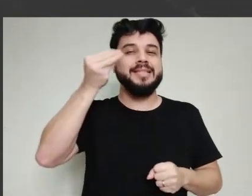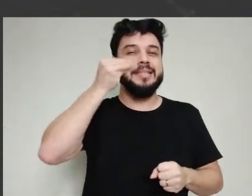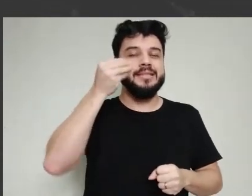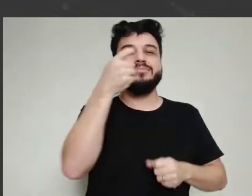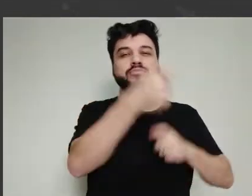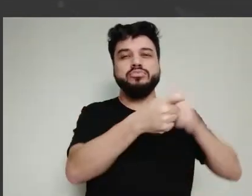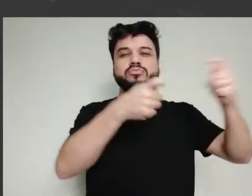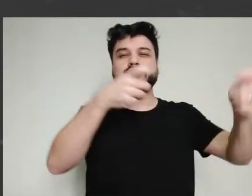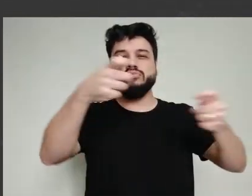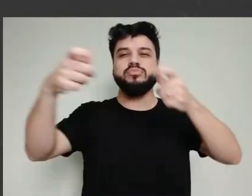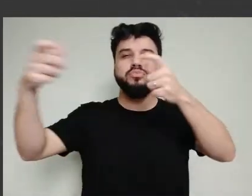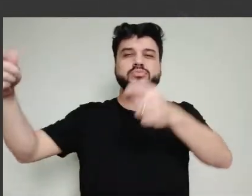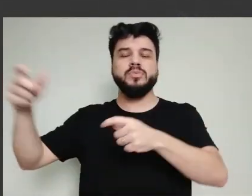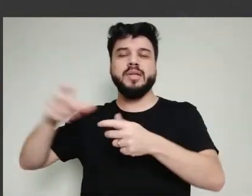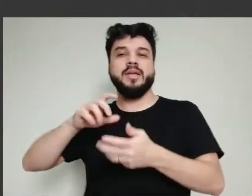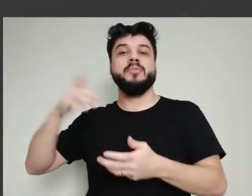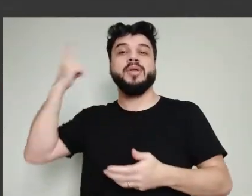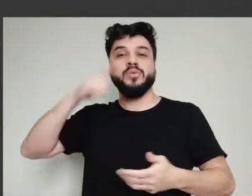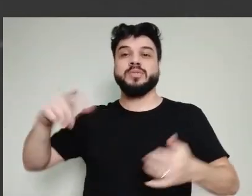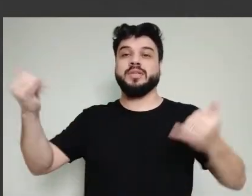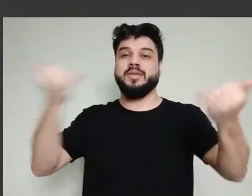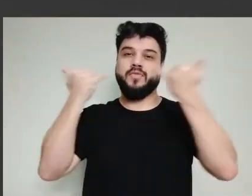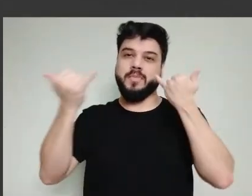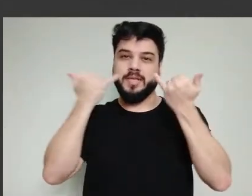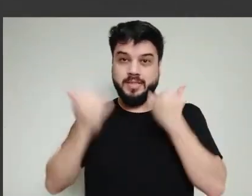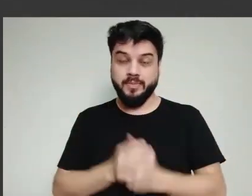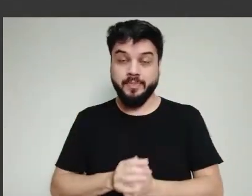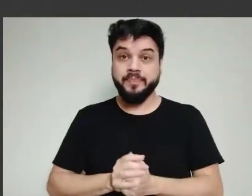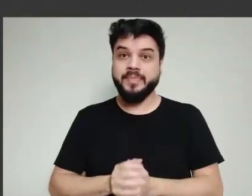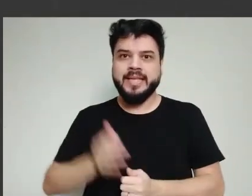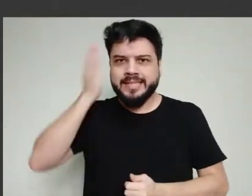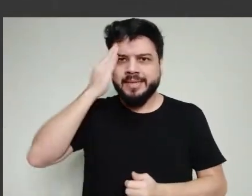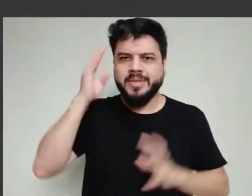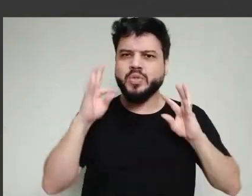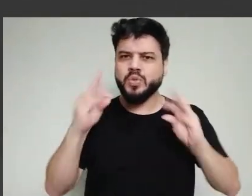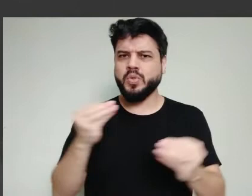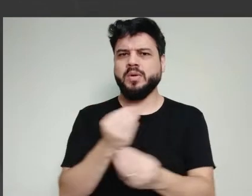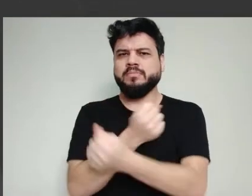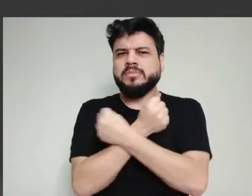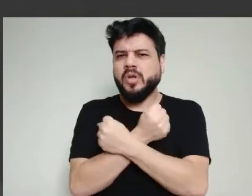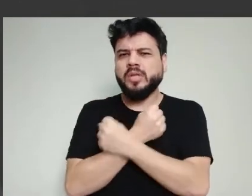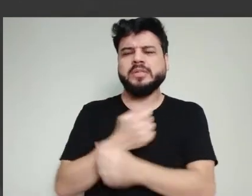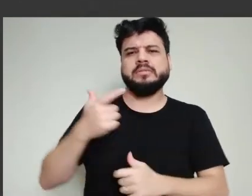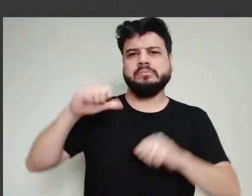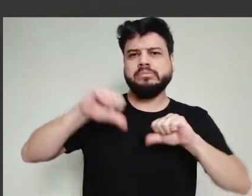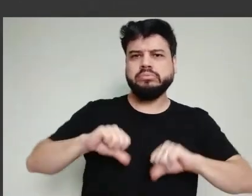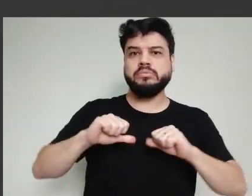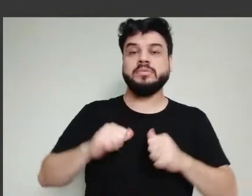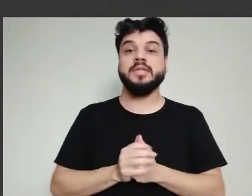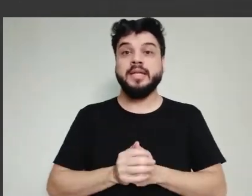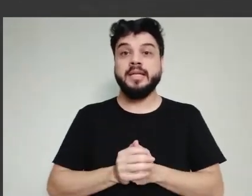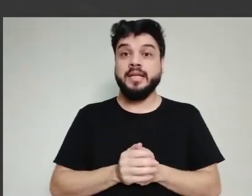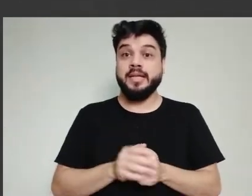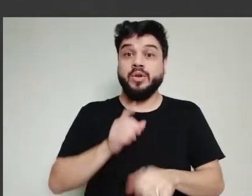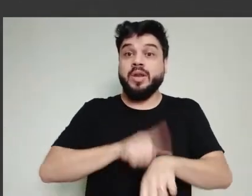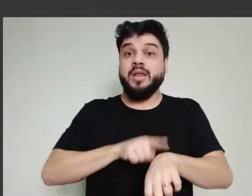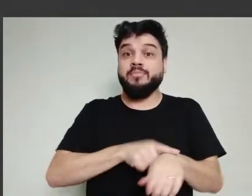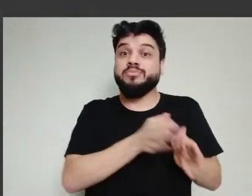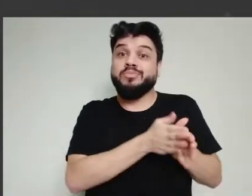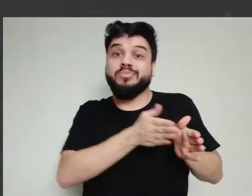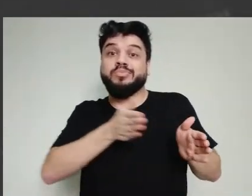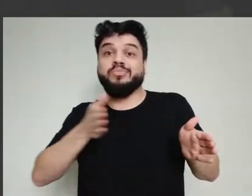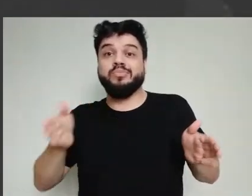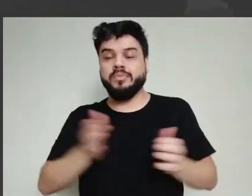Porque a gente precisa extrair, não é só saber se a vacina é tóxica ou não. A vacina, ela consegue proteger por quanto tempo? Como que eu sei que aquela